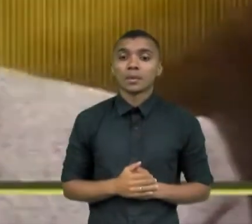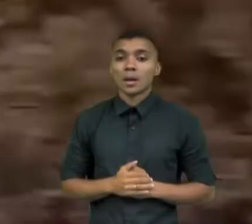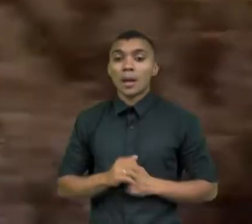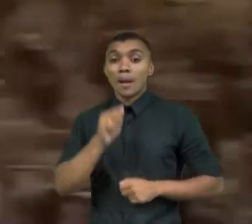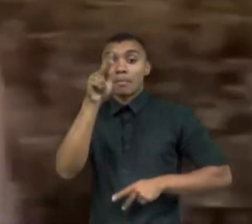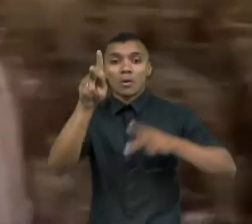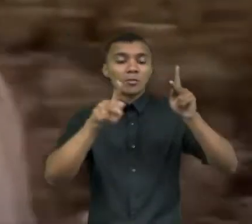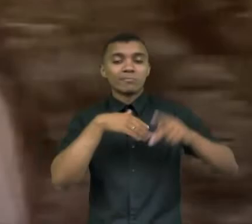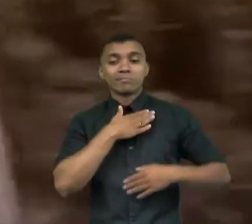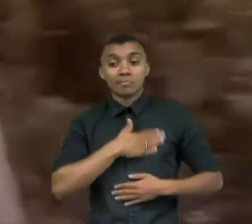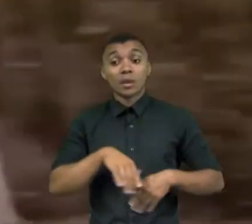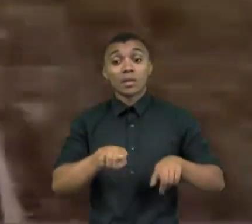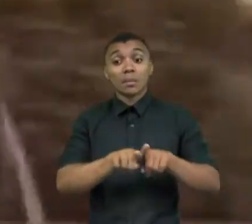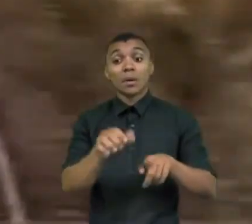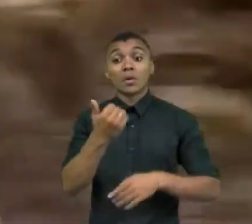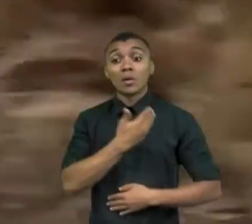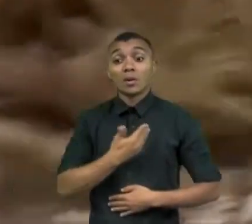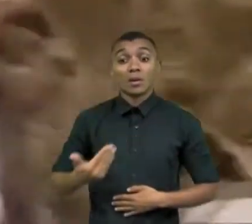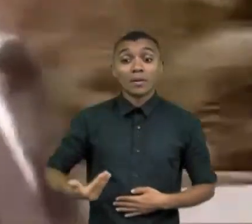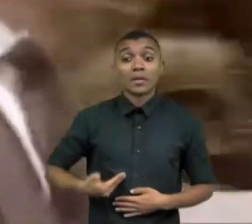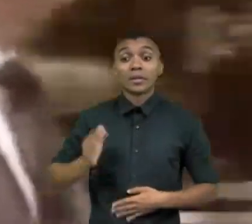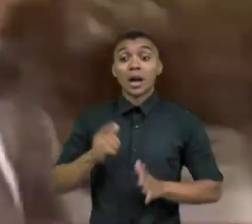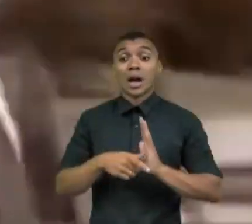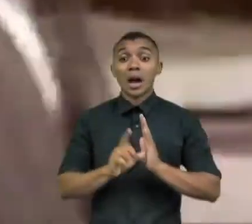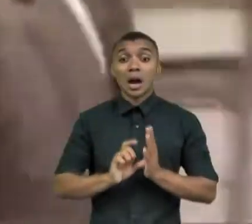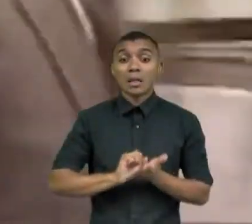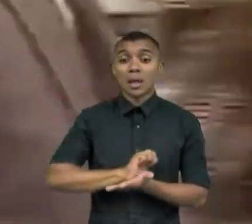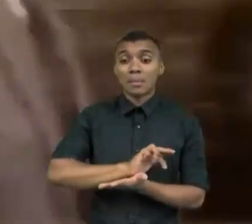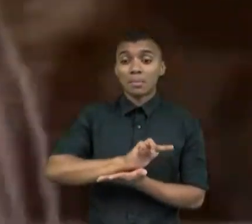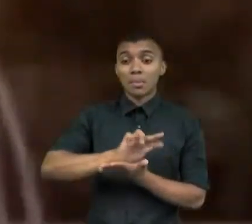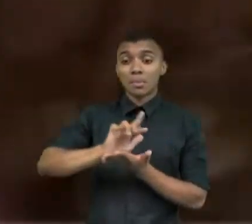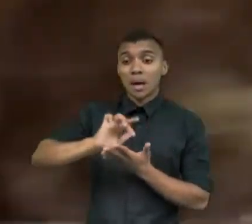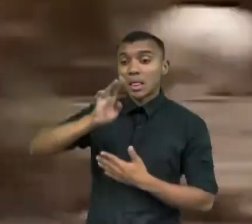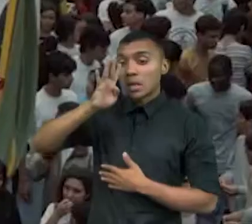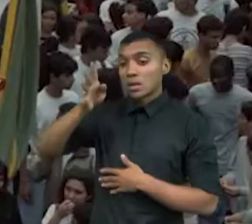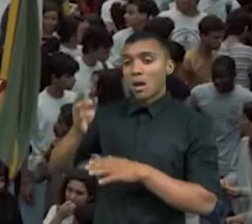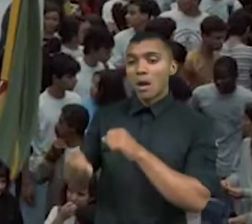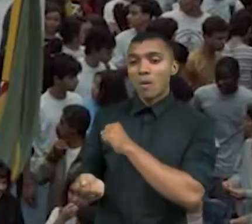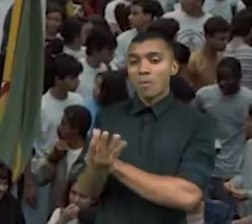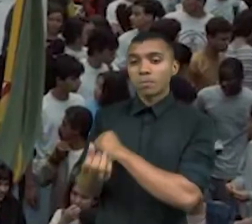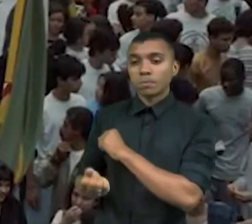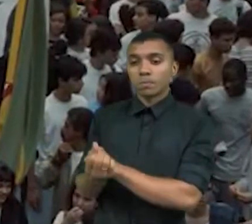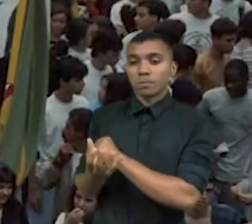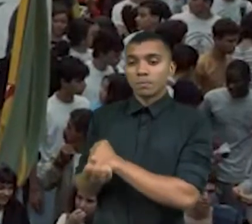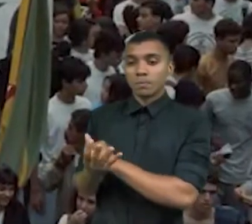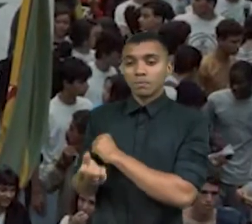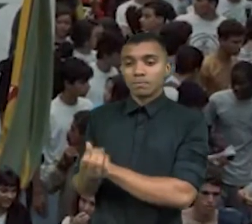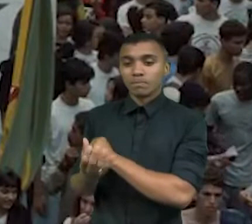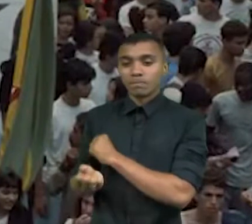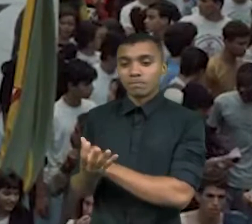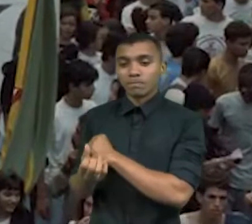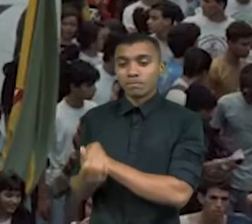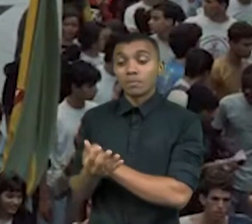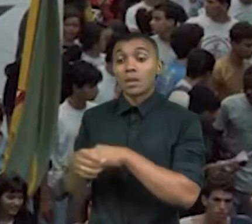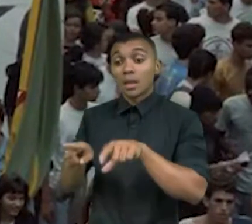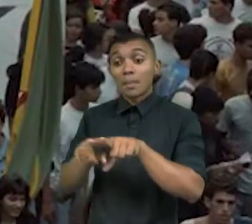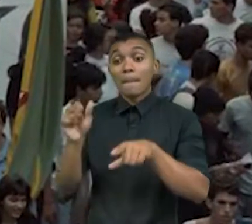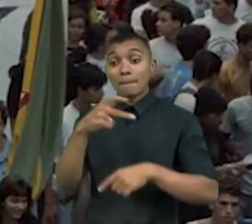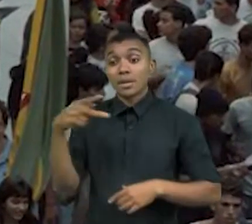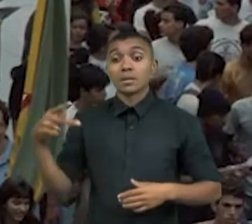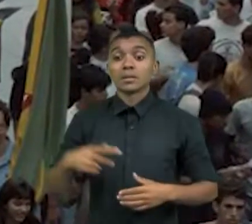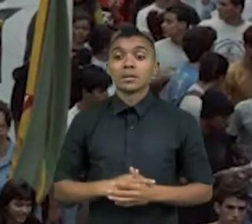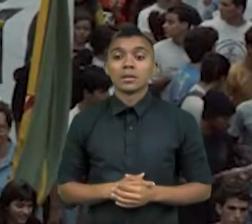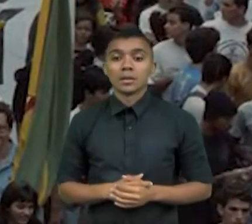o governo foi abalado por uma série de escândalos e denúncias de corrupção envolvendo o próprio presidente, que